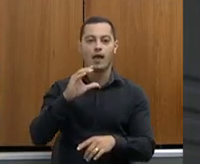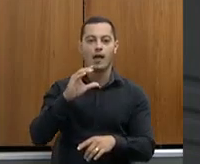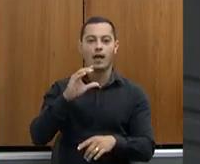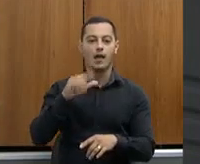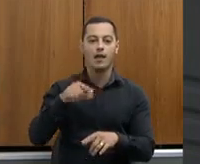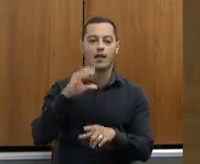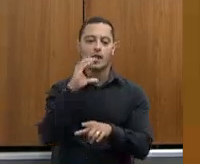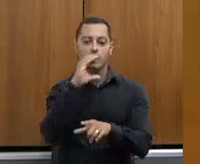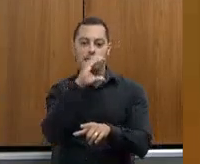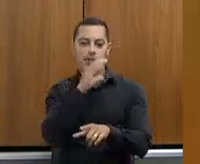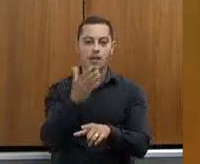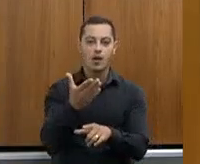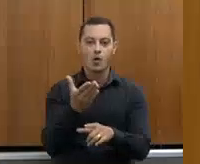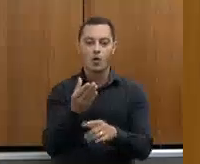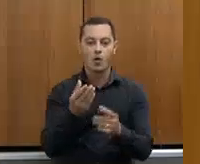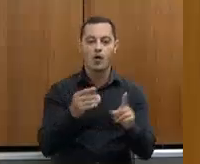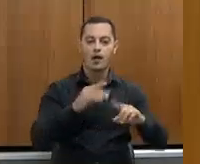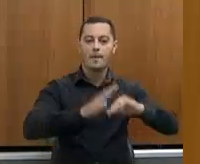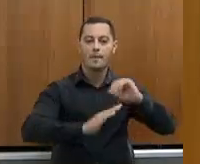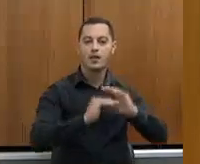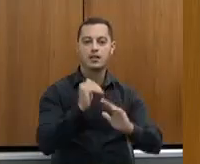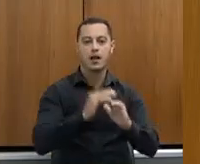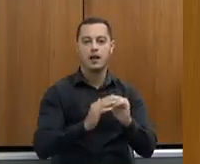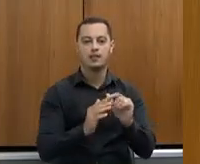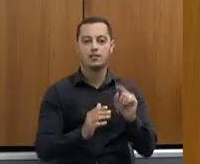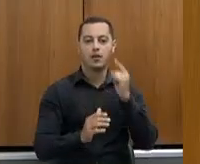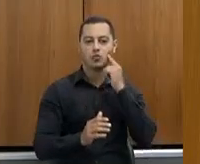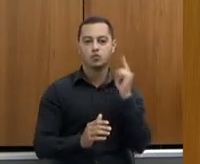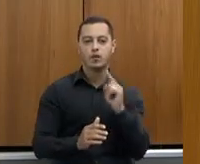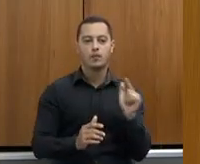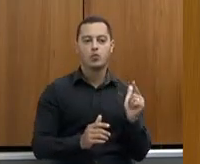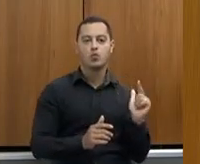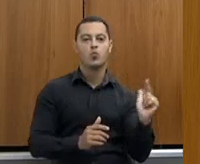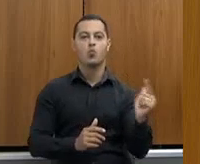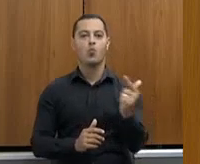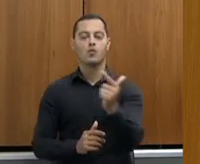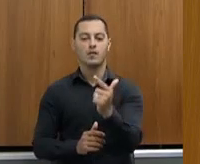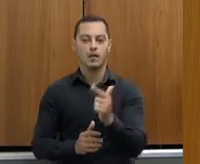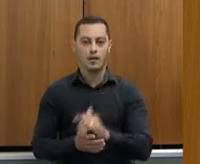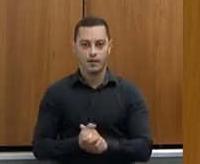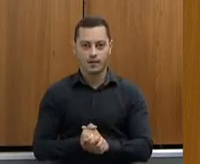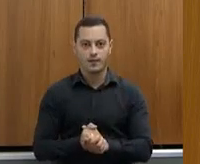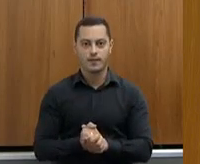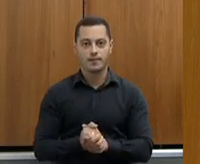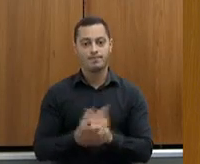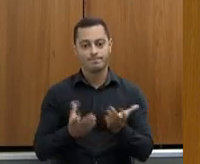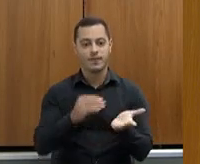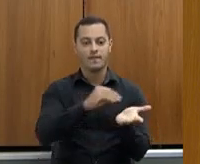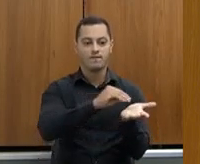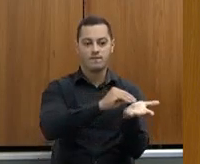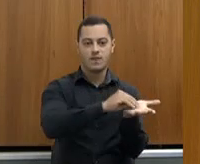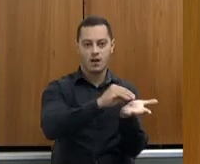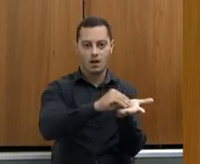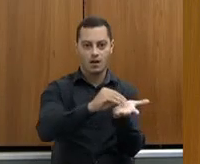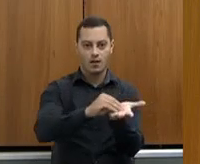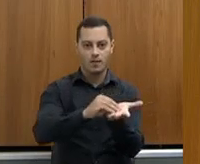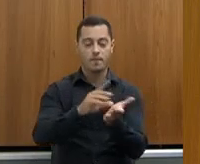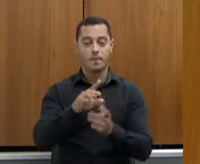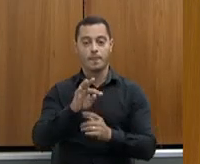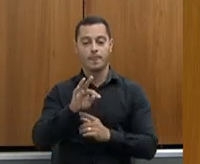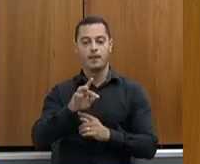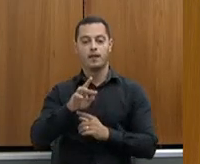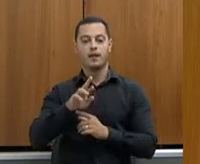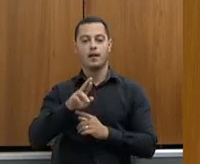Beatriz falou do Trilhas do futuro, mas eu falando aqui da questão da gente ter mão de obra especializada, o Trilhas está realmente